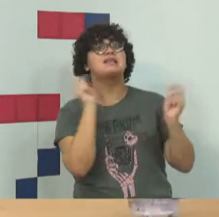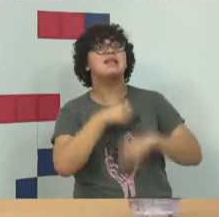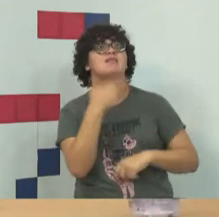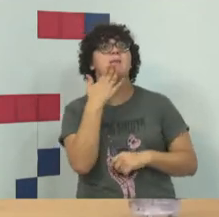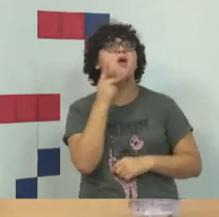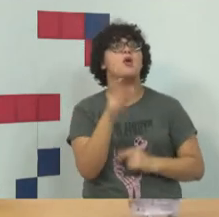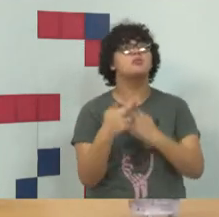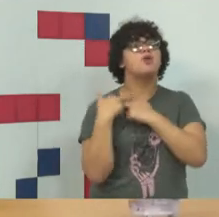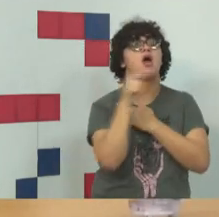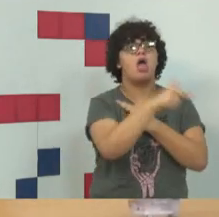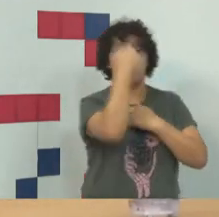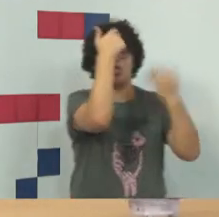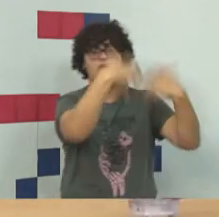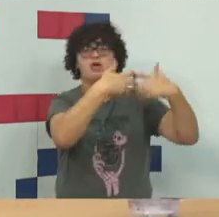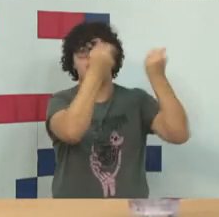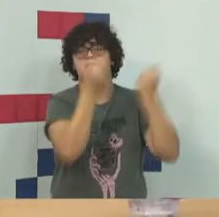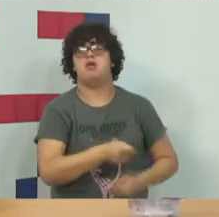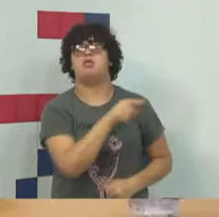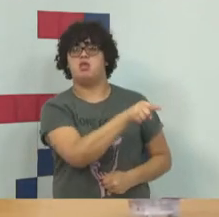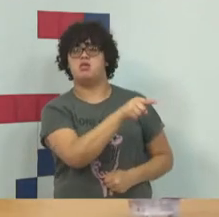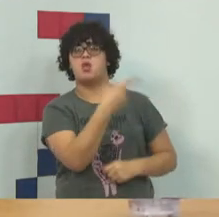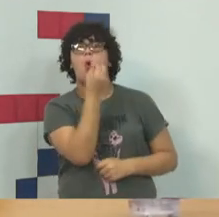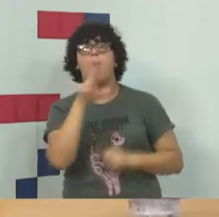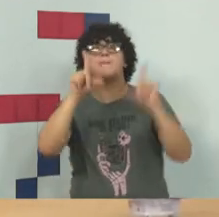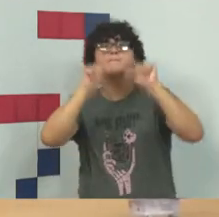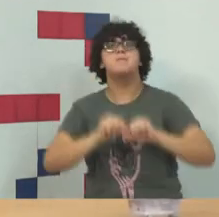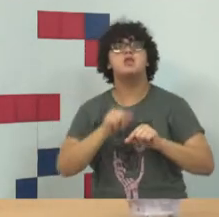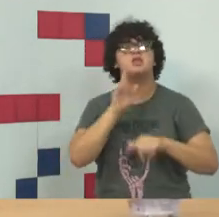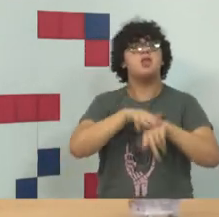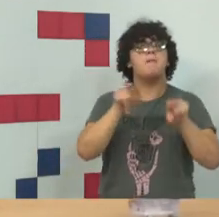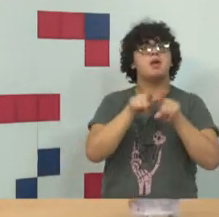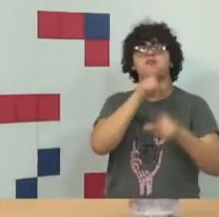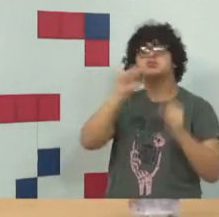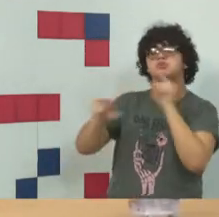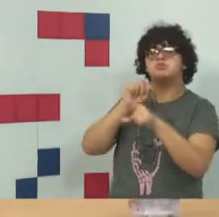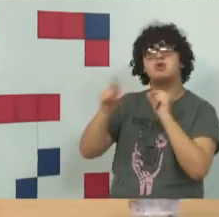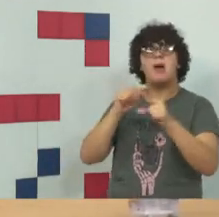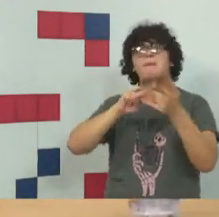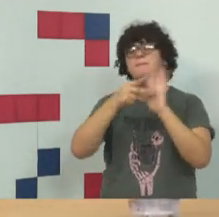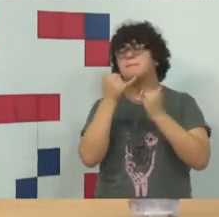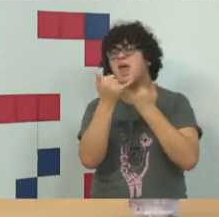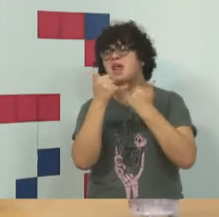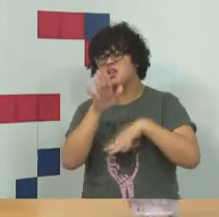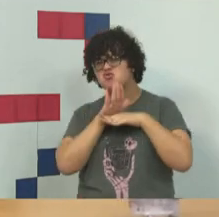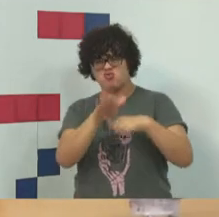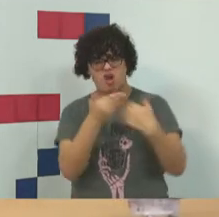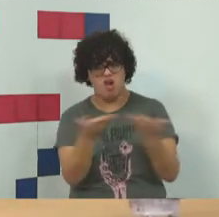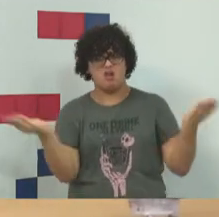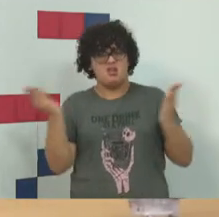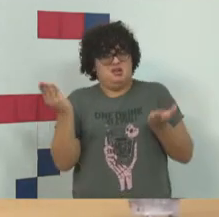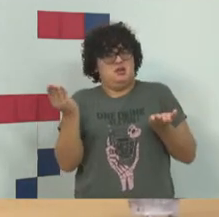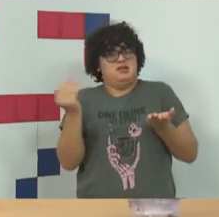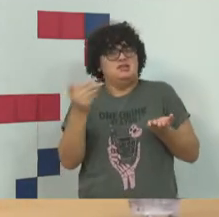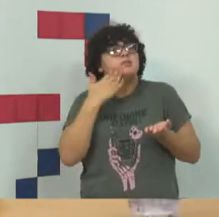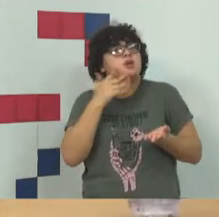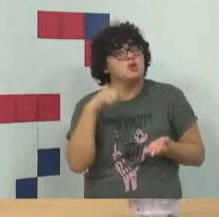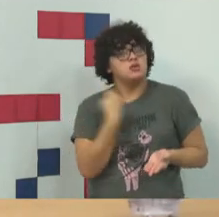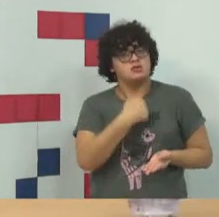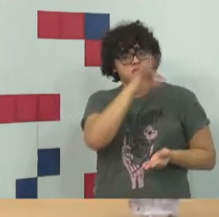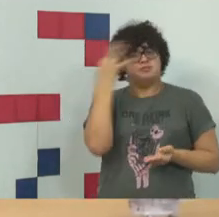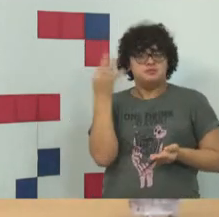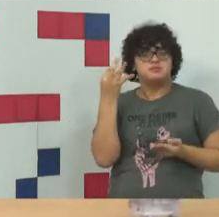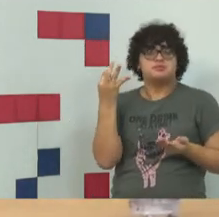quanto ou pouco menos responsável do que quem a compôs originalmente. Somos todos vítimas e criminosos de desinformação.